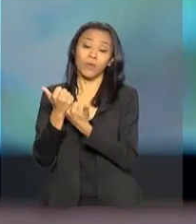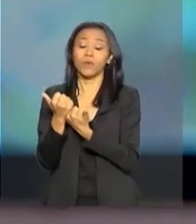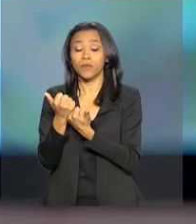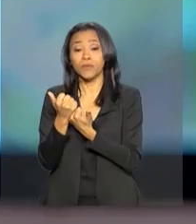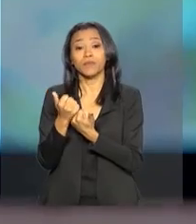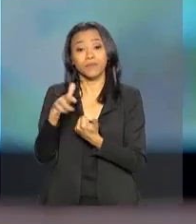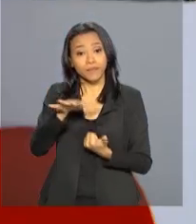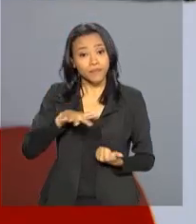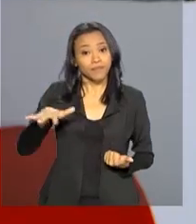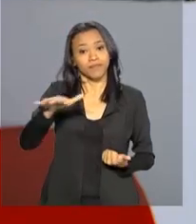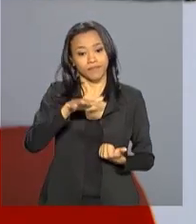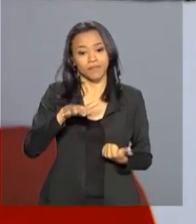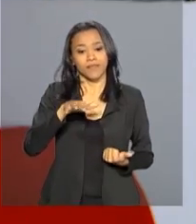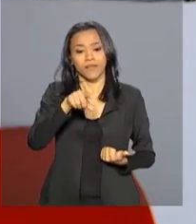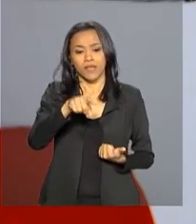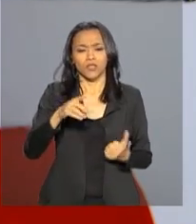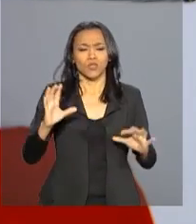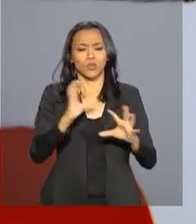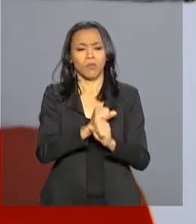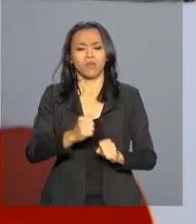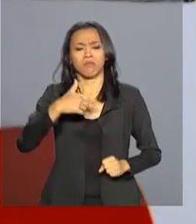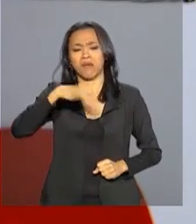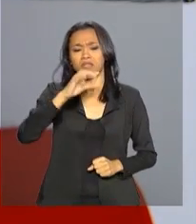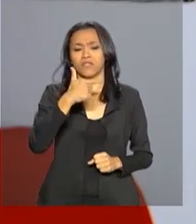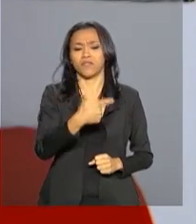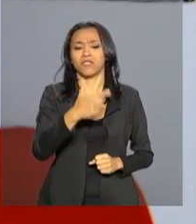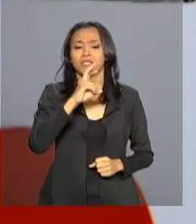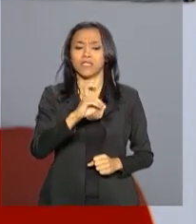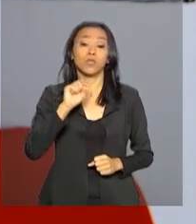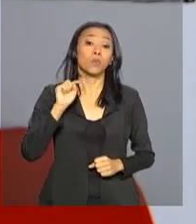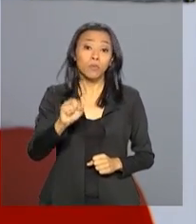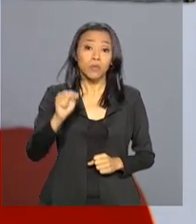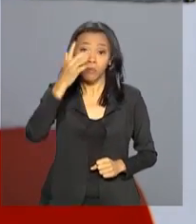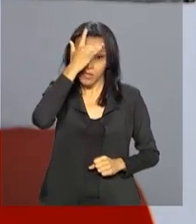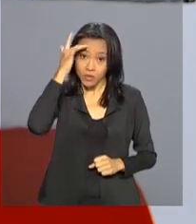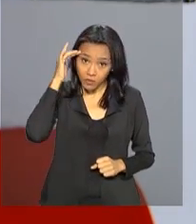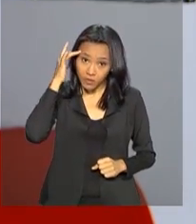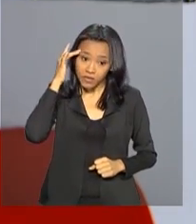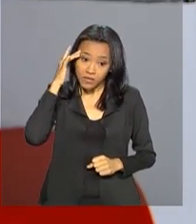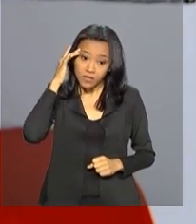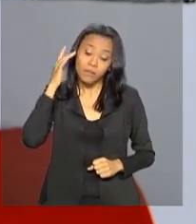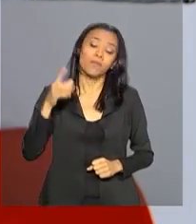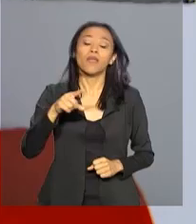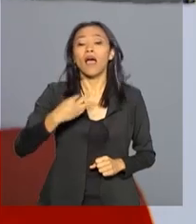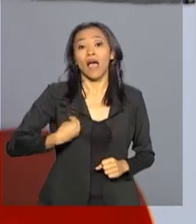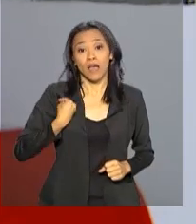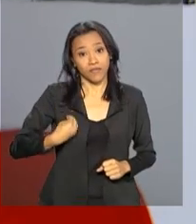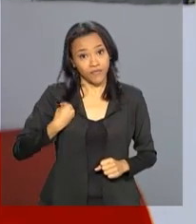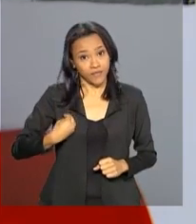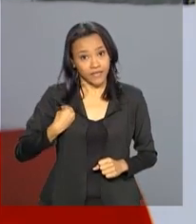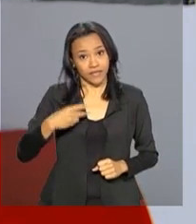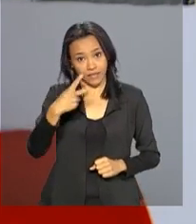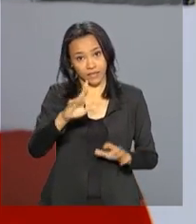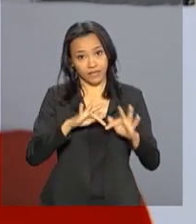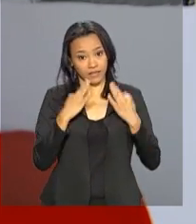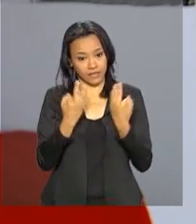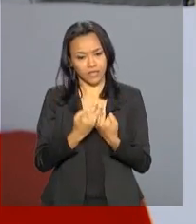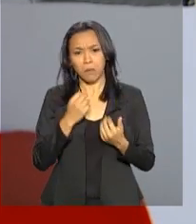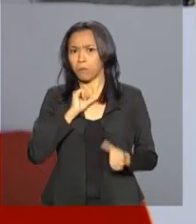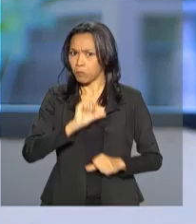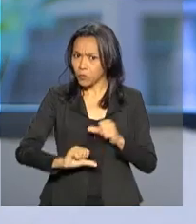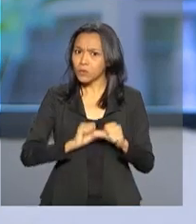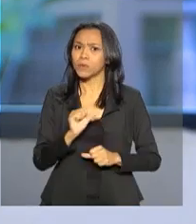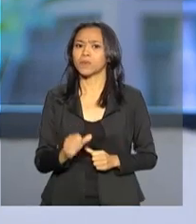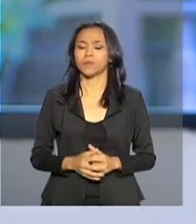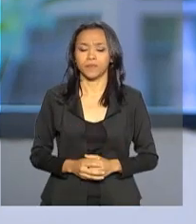Financeiro Emergencial, um total de mais de 25 mil pessoas. A vida da família de Romeu mudou bastante.